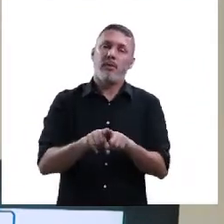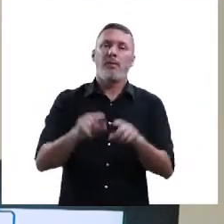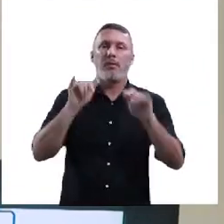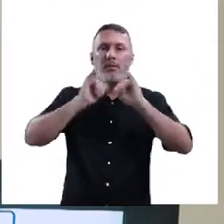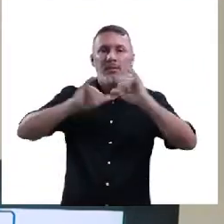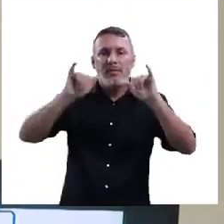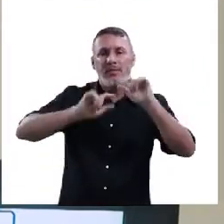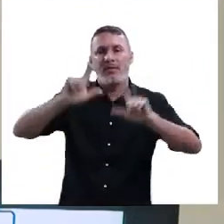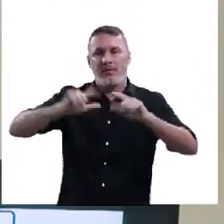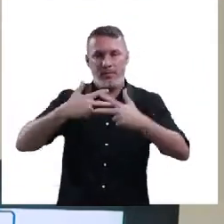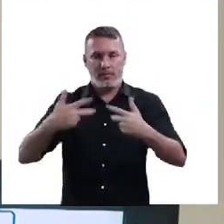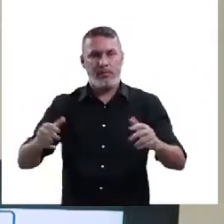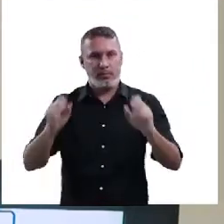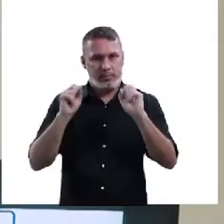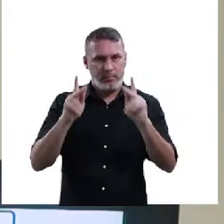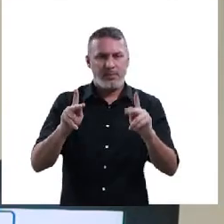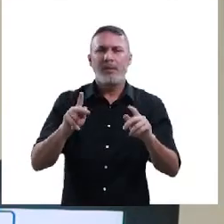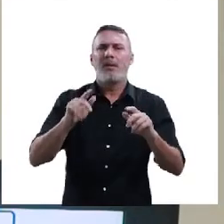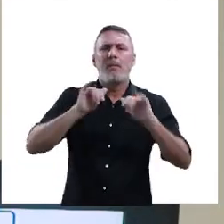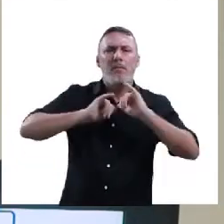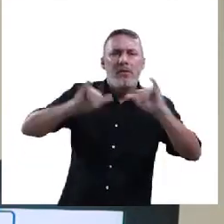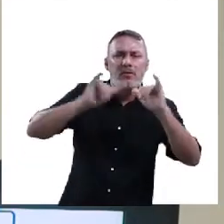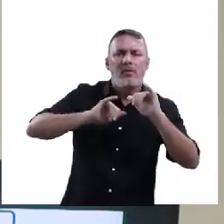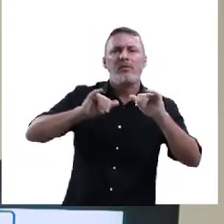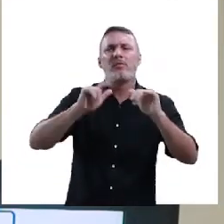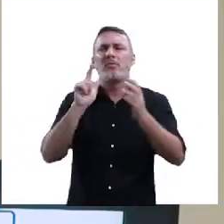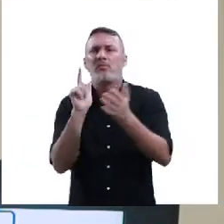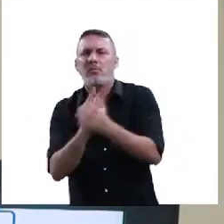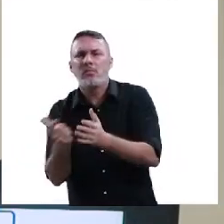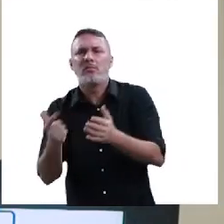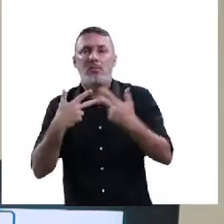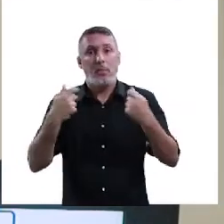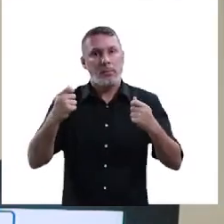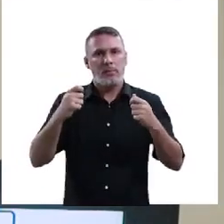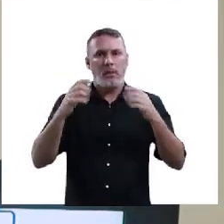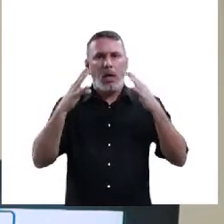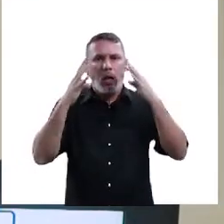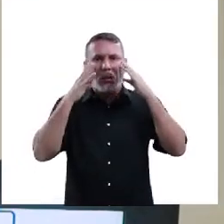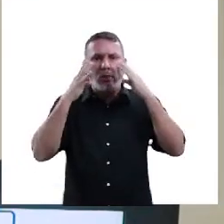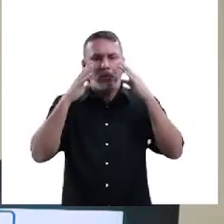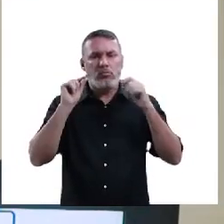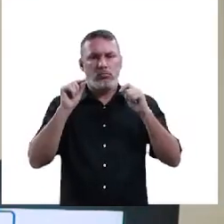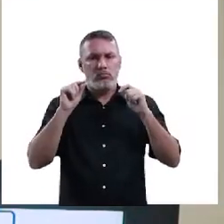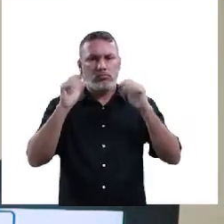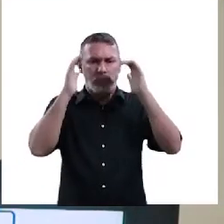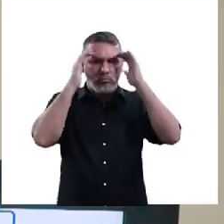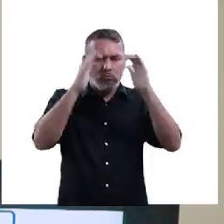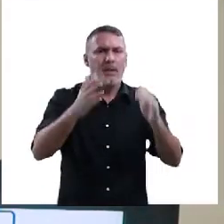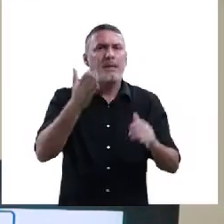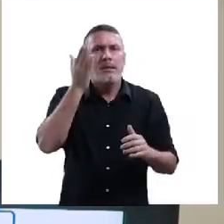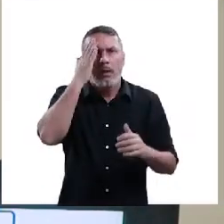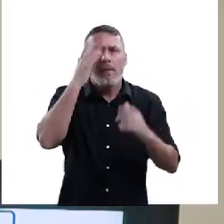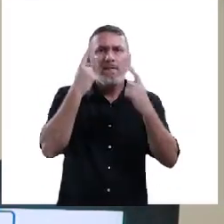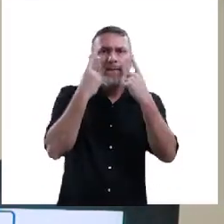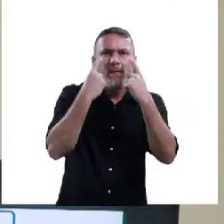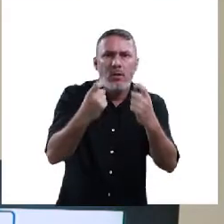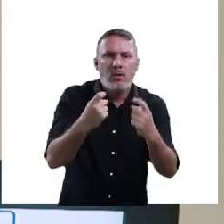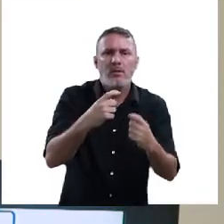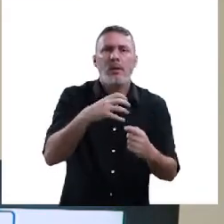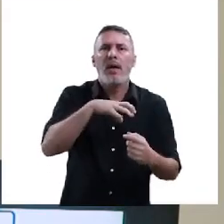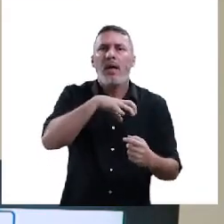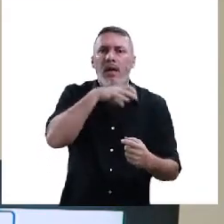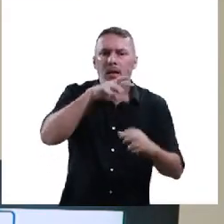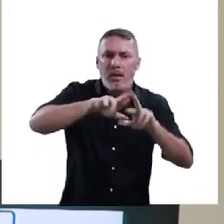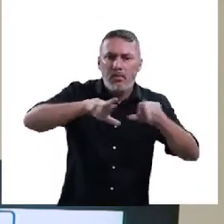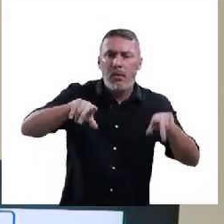mídia. Ok? A mídia, ela precisa ter um olhar mais apreensivo, saber que essa violência também é violência